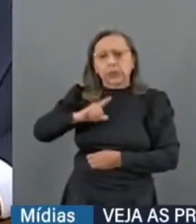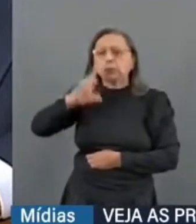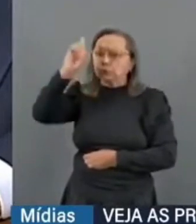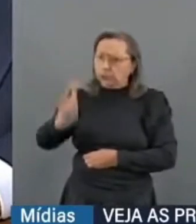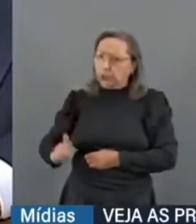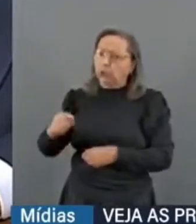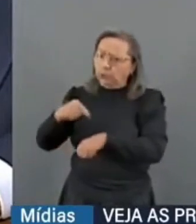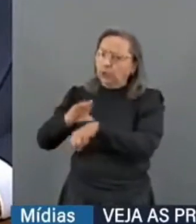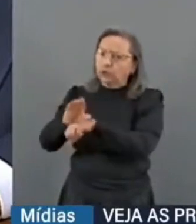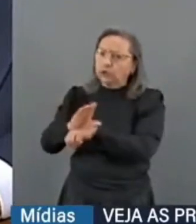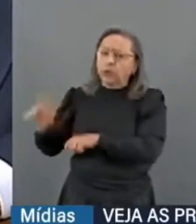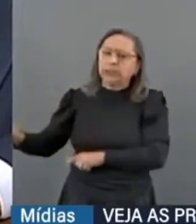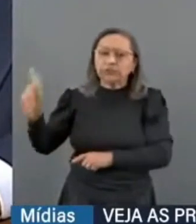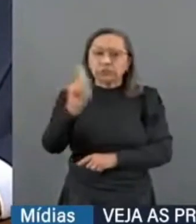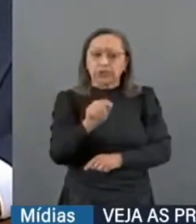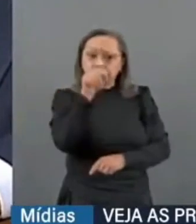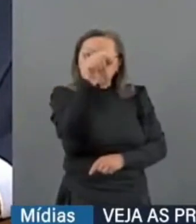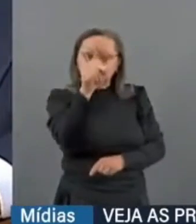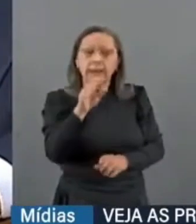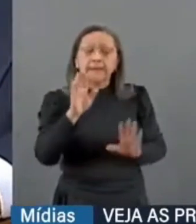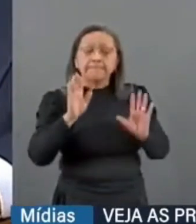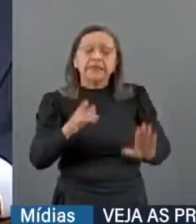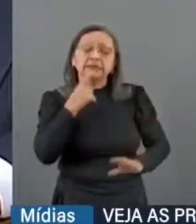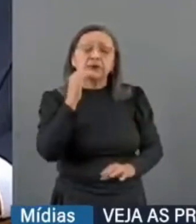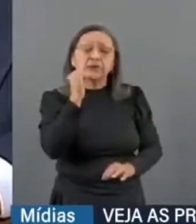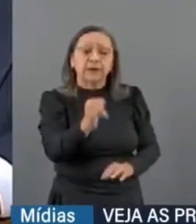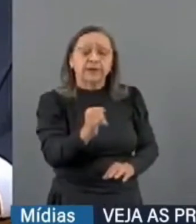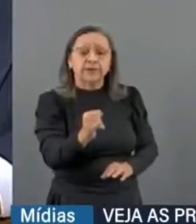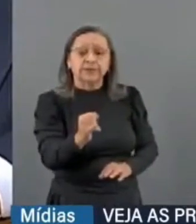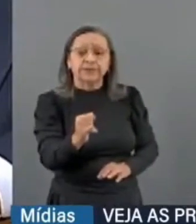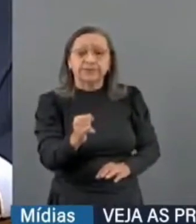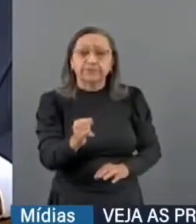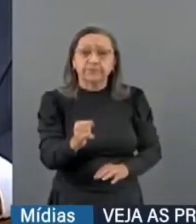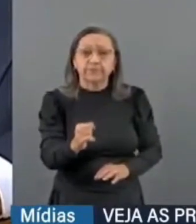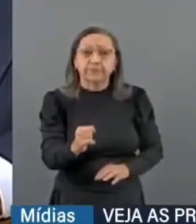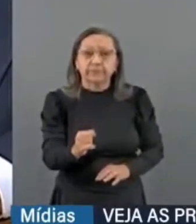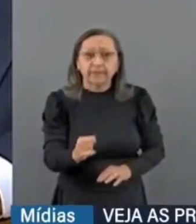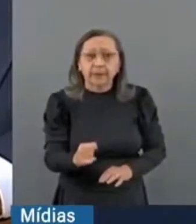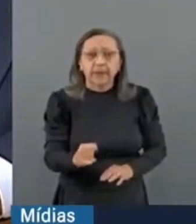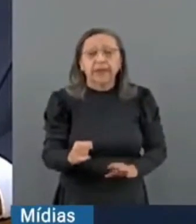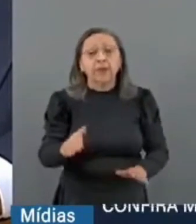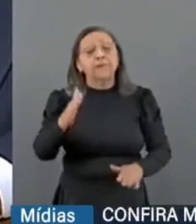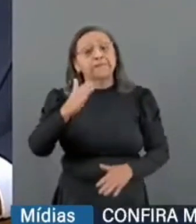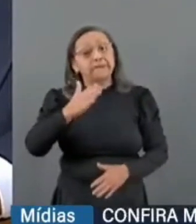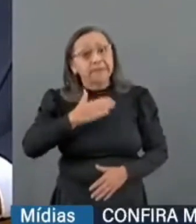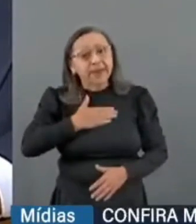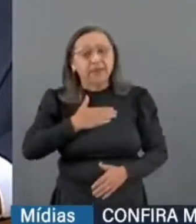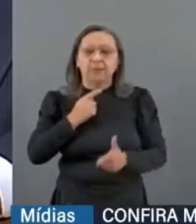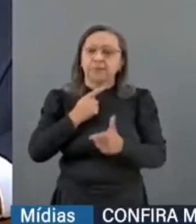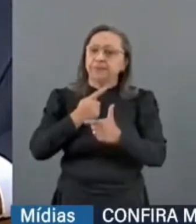senhor. Mas, e aí eu digo para o senhor que o meu problema